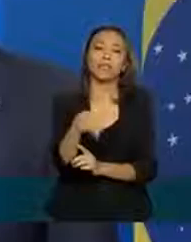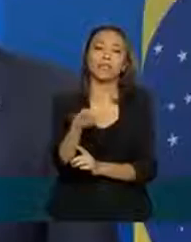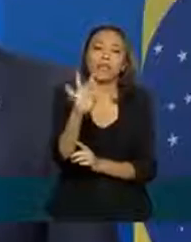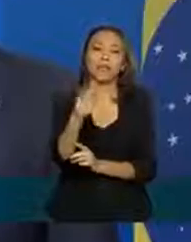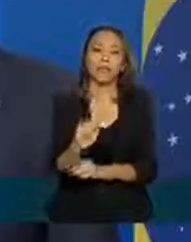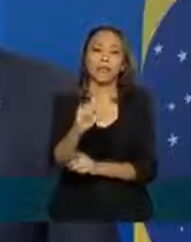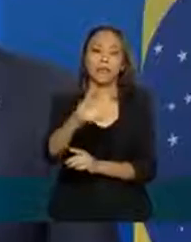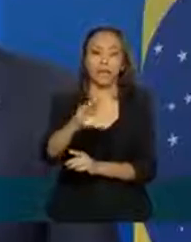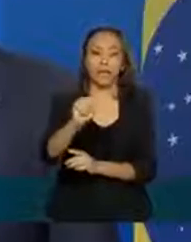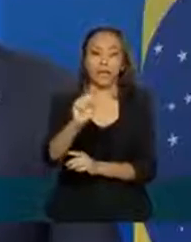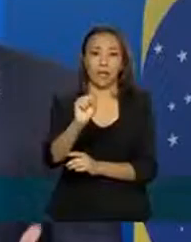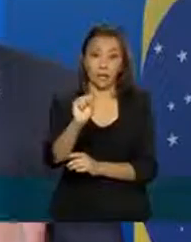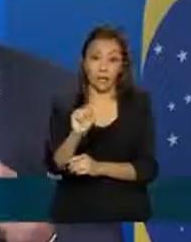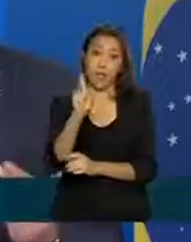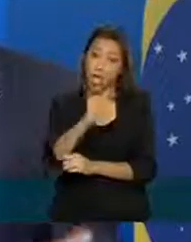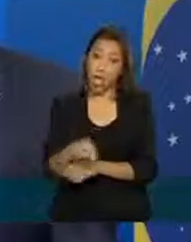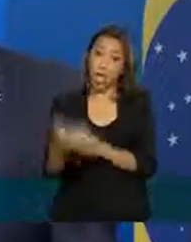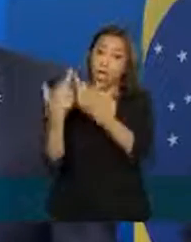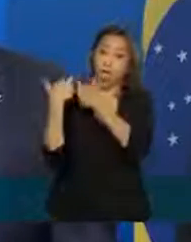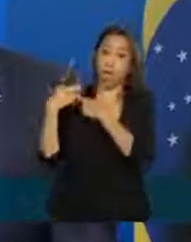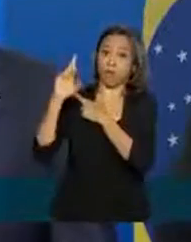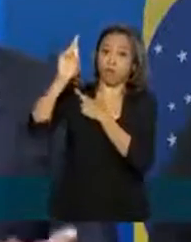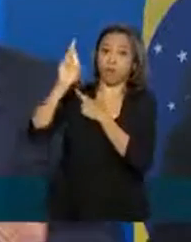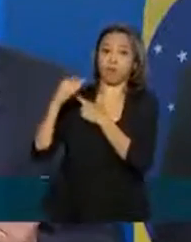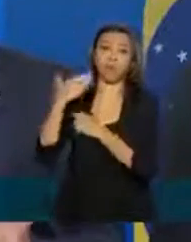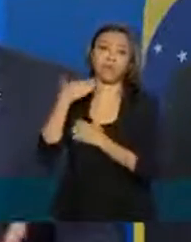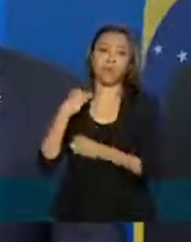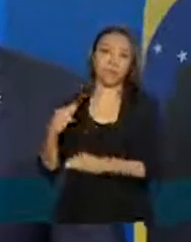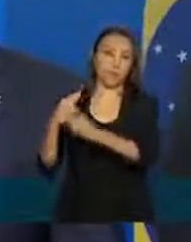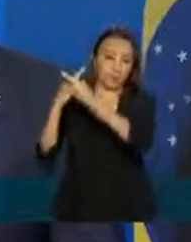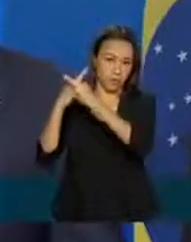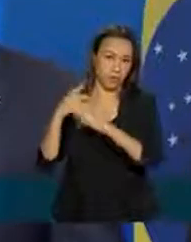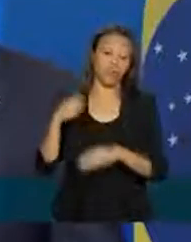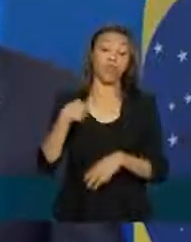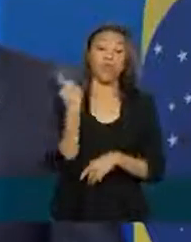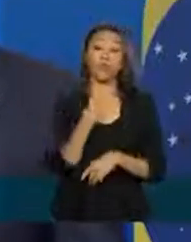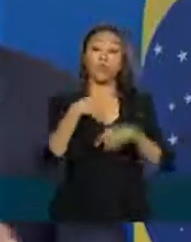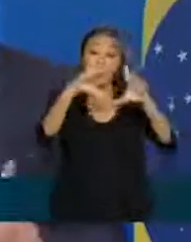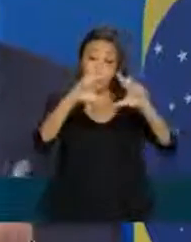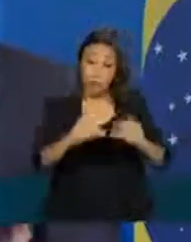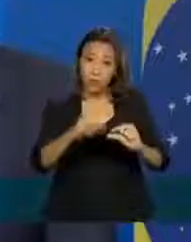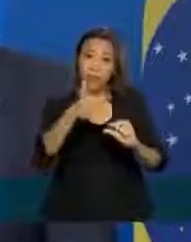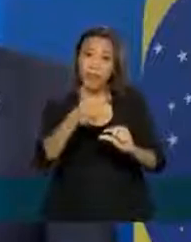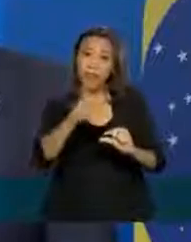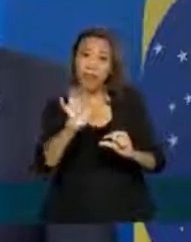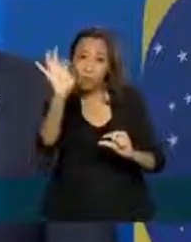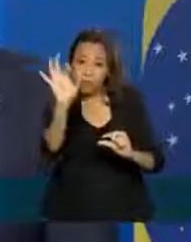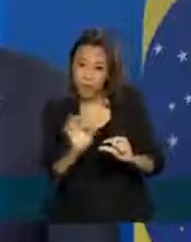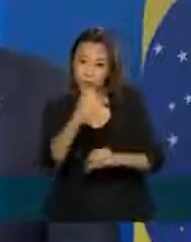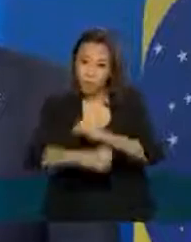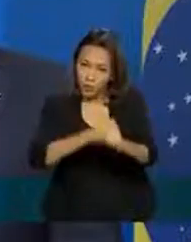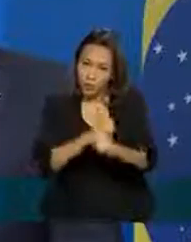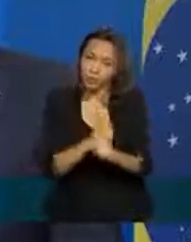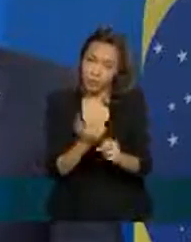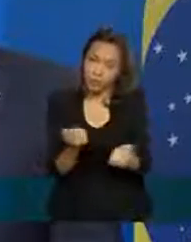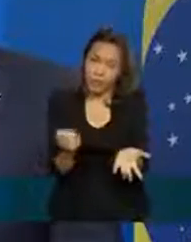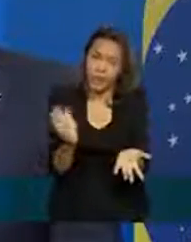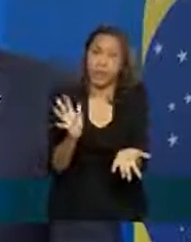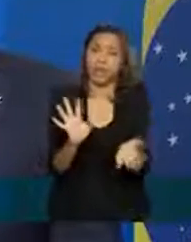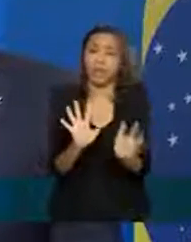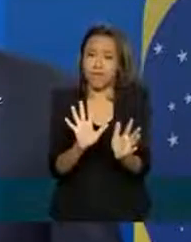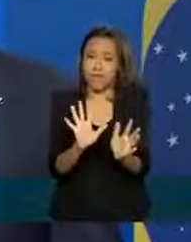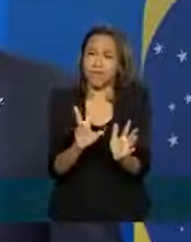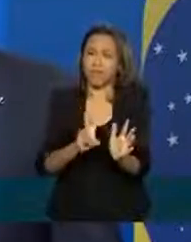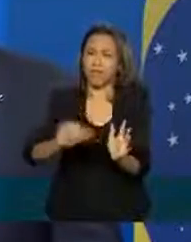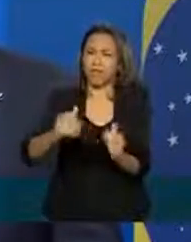Caixa Econômica Federal. nós reduzimos de 20% para 10% ao ano. Ainda está caro, provavelmente